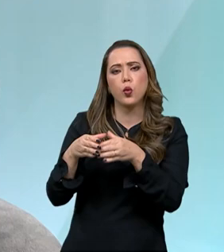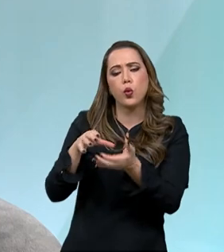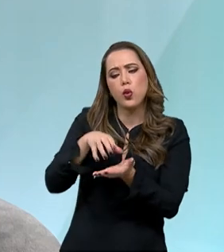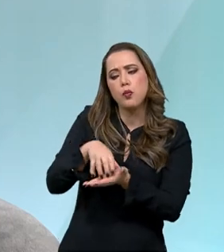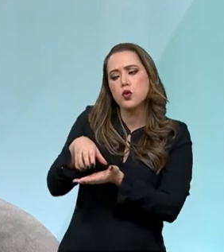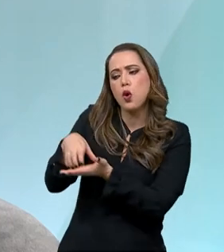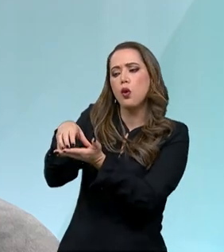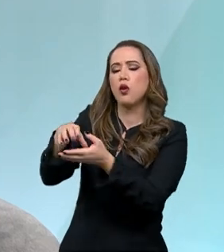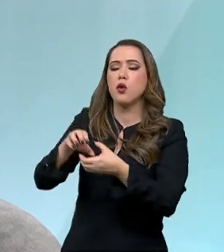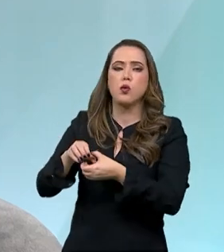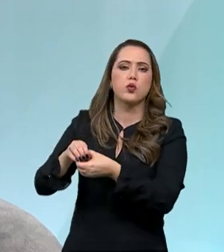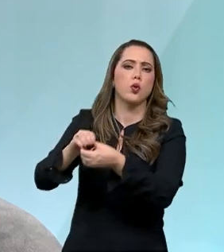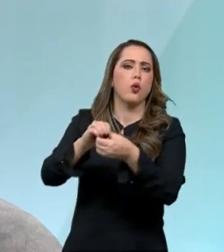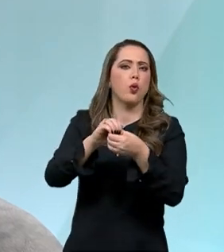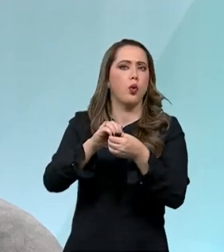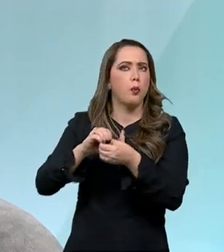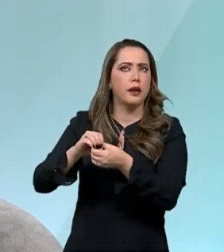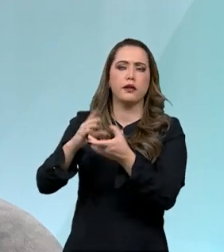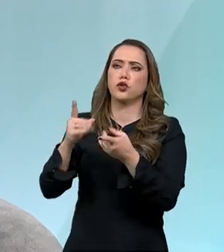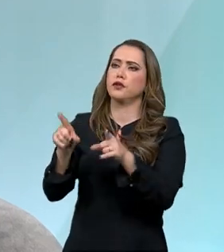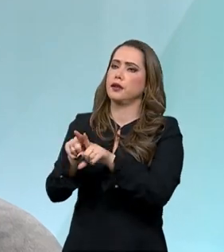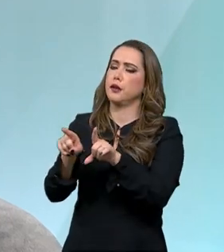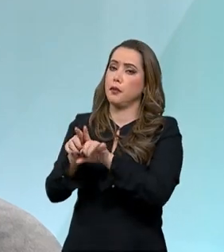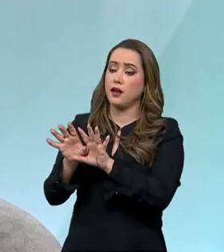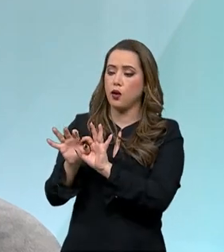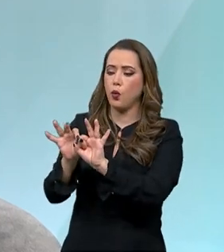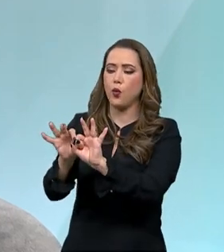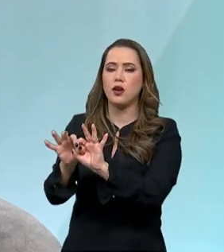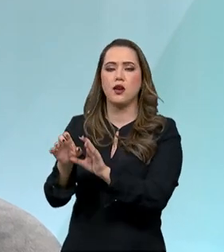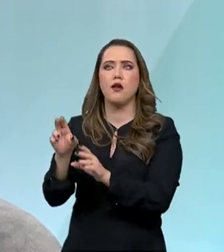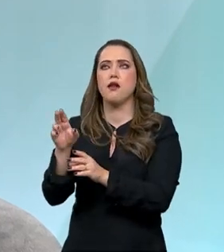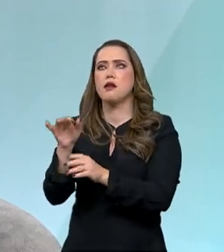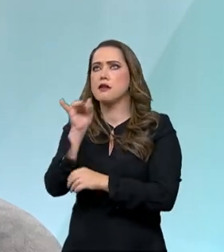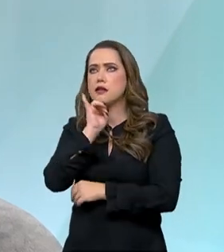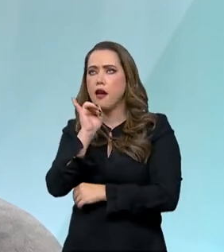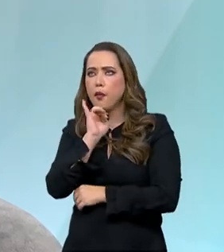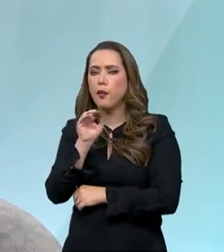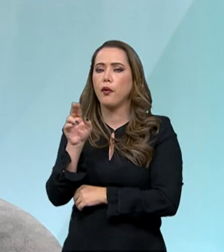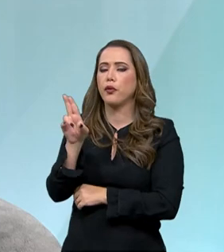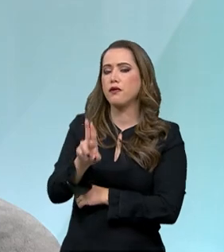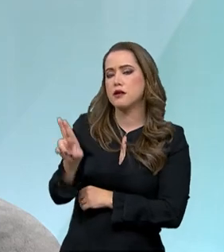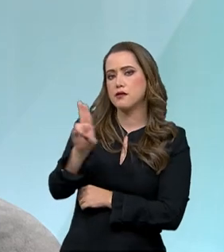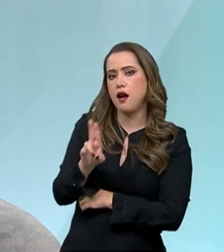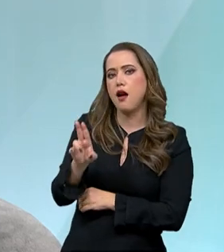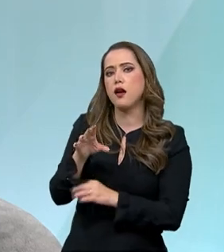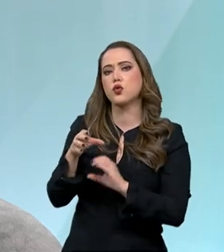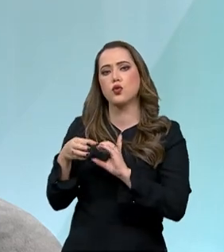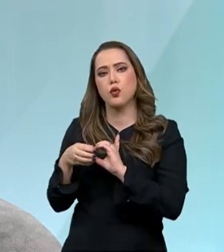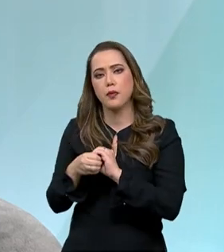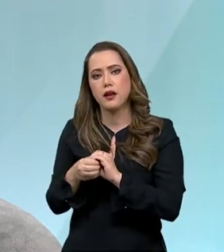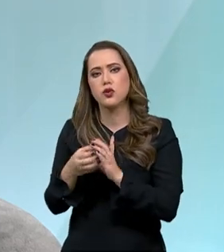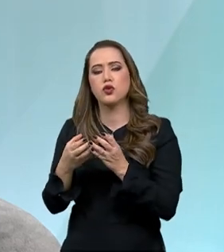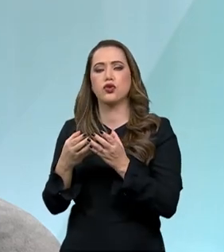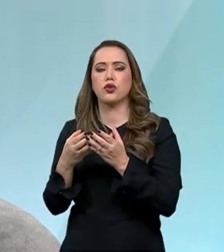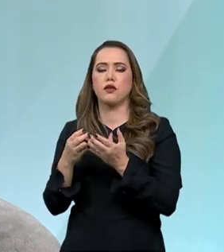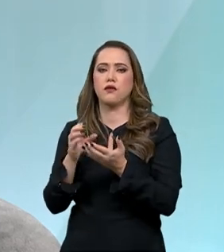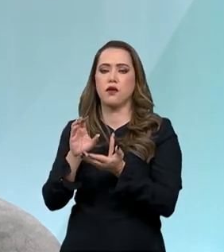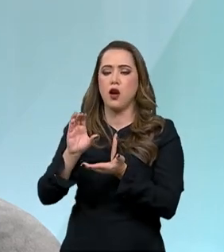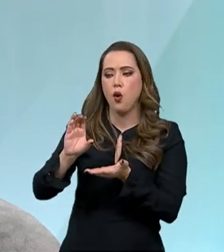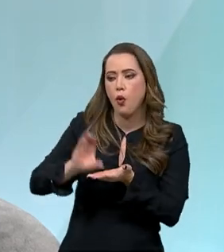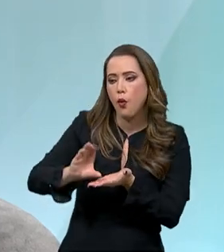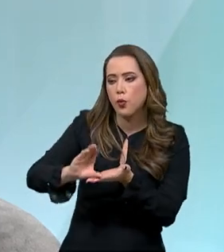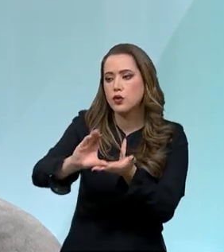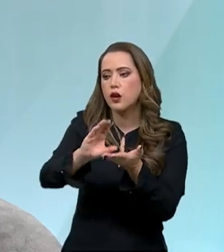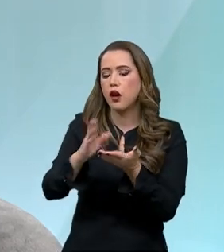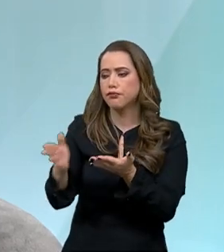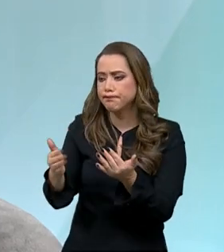as cooperativas, né? Então, é essa parceria com as universidades, enfim, são vários parceiros que possibilitam